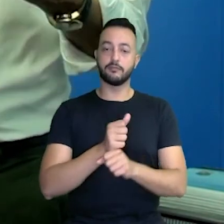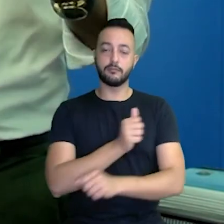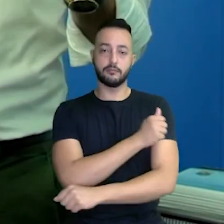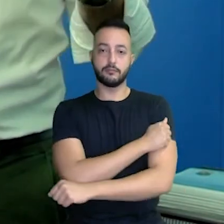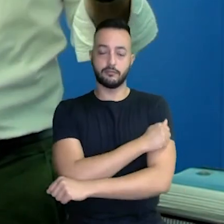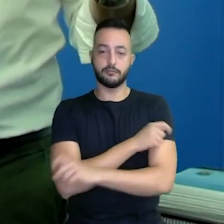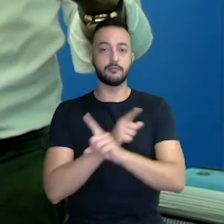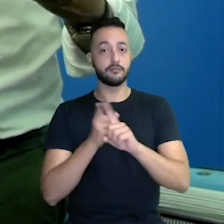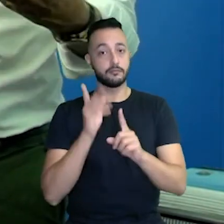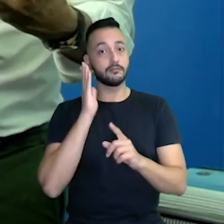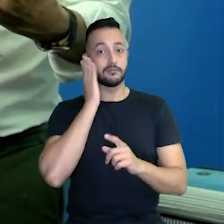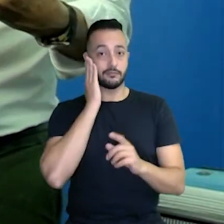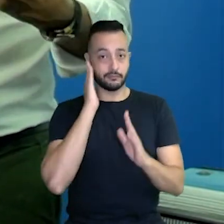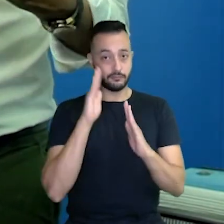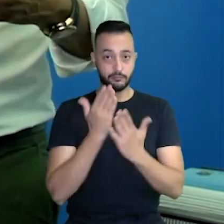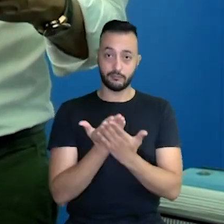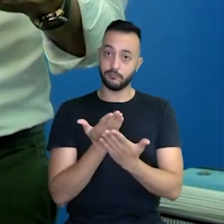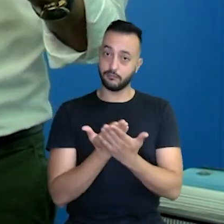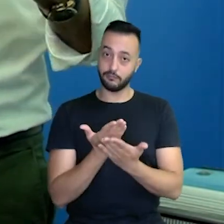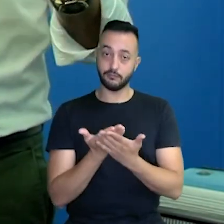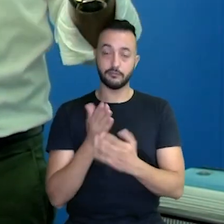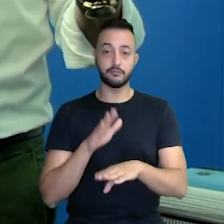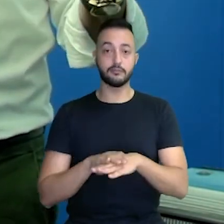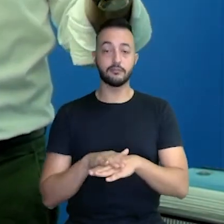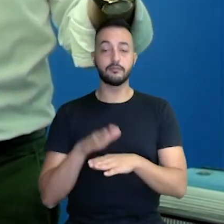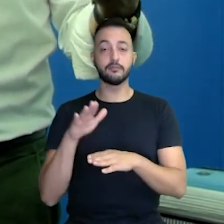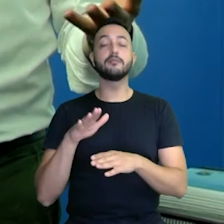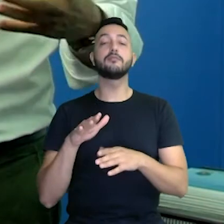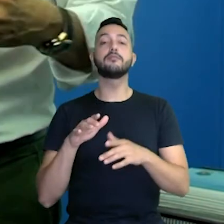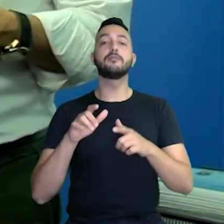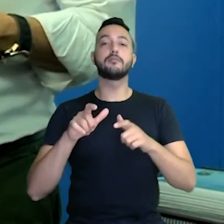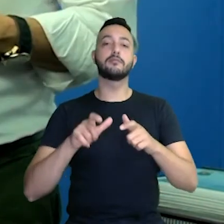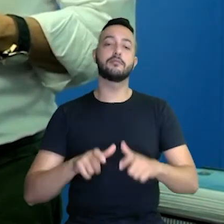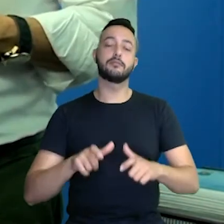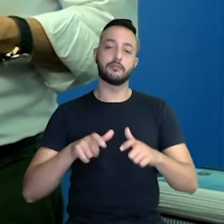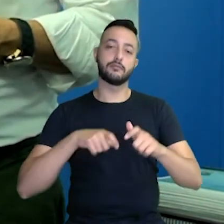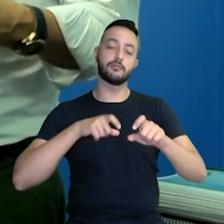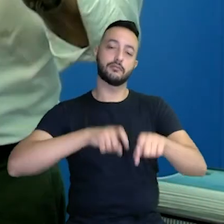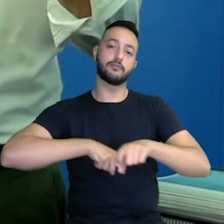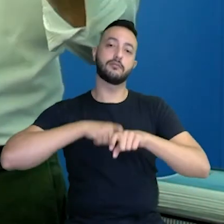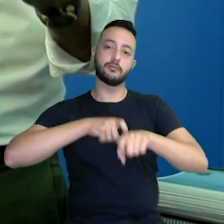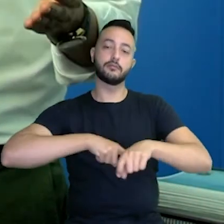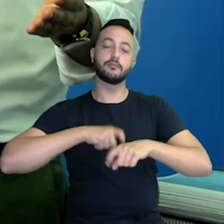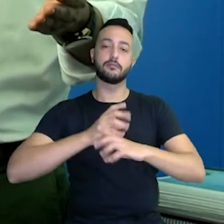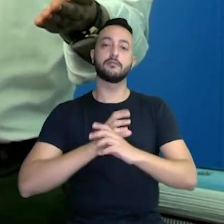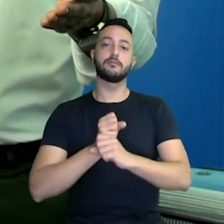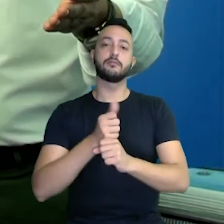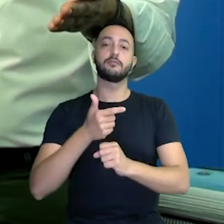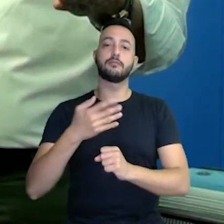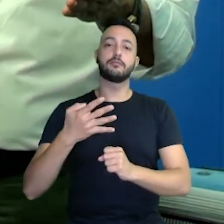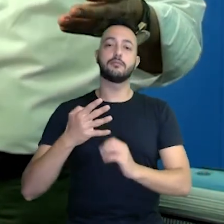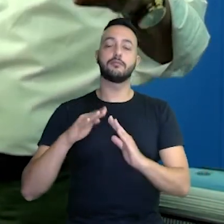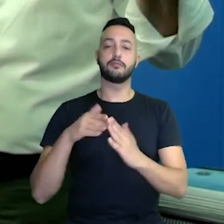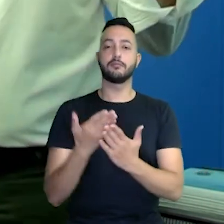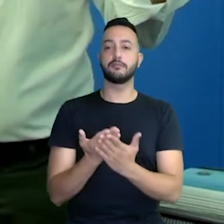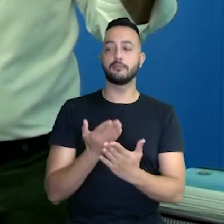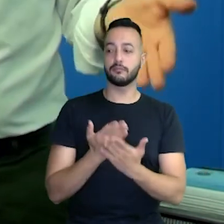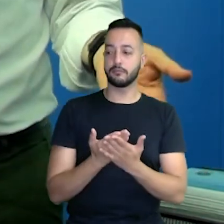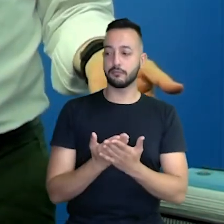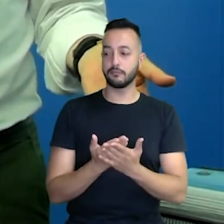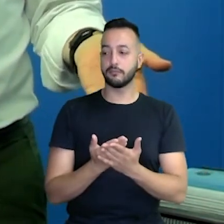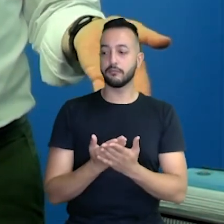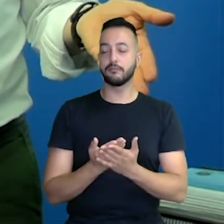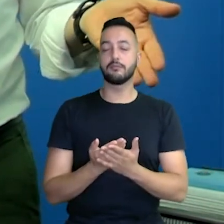a gente sabe que nossas escolas, a maioria estão na zona rural. Temos 24 escolas, unidades,